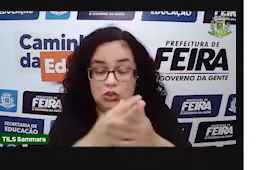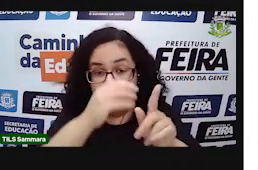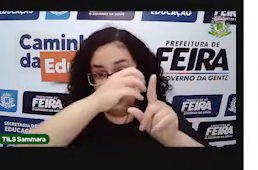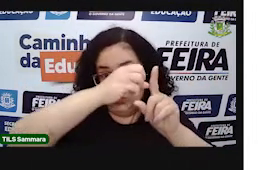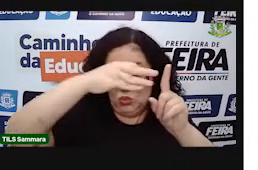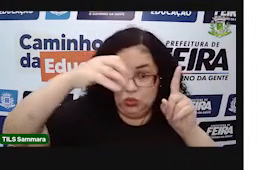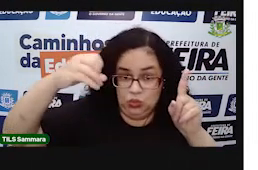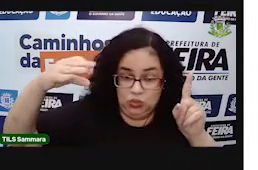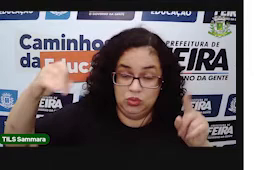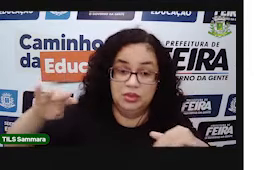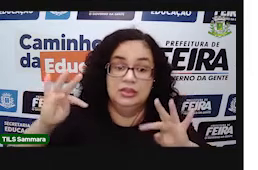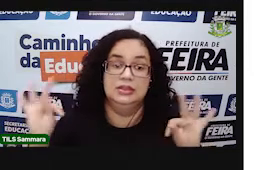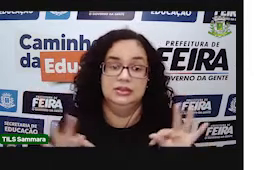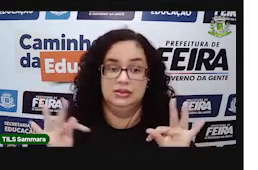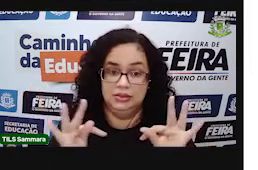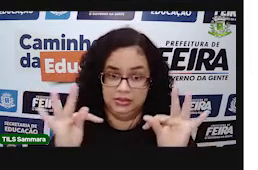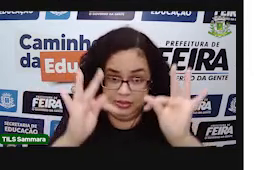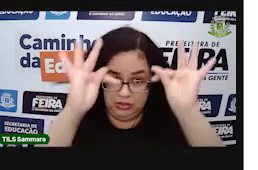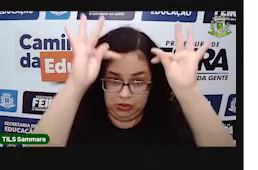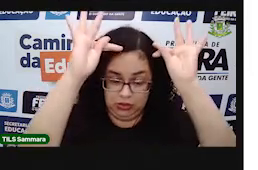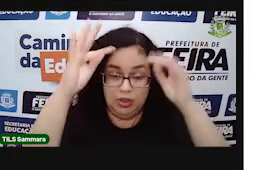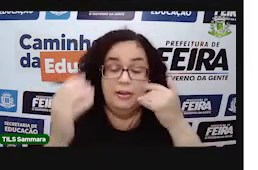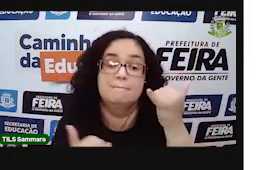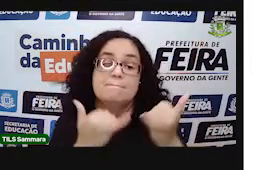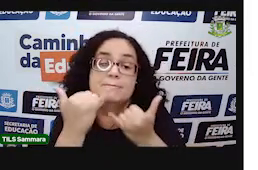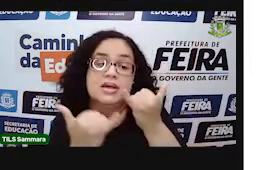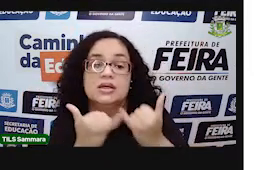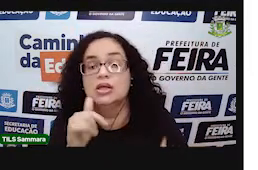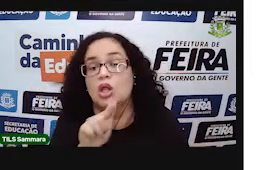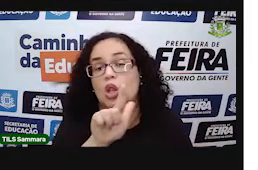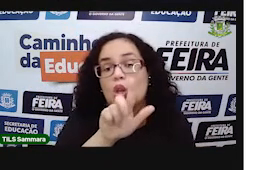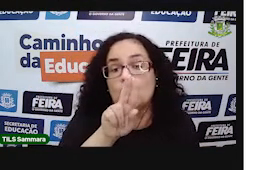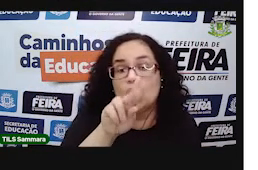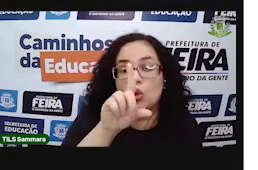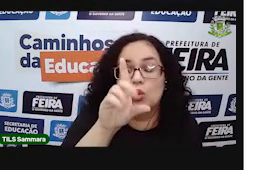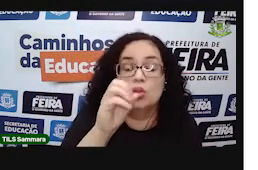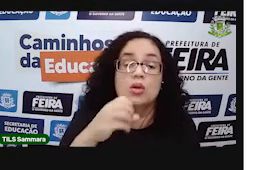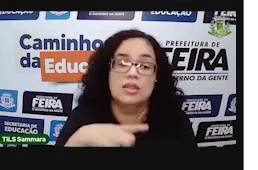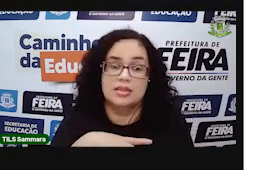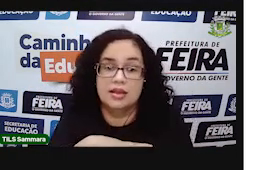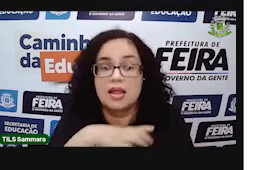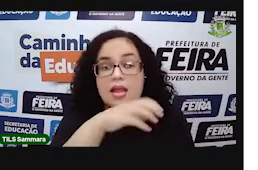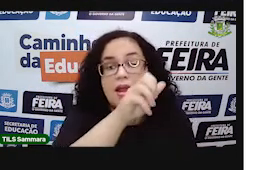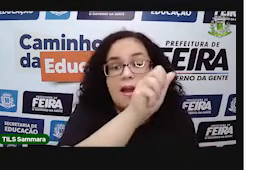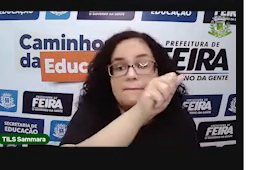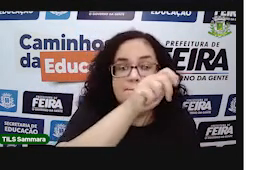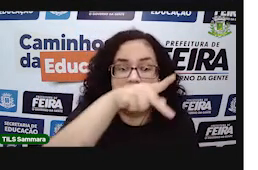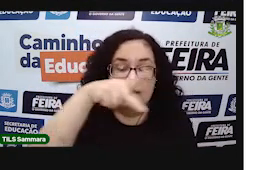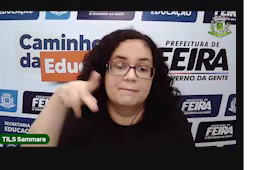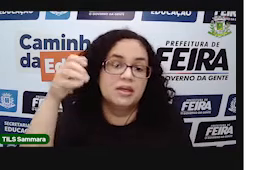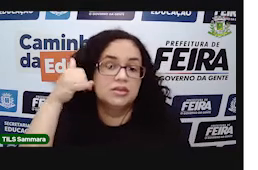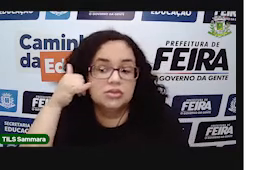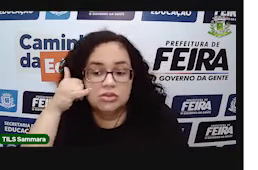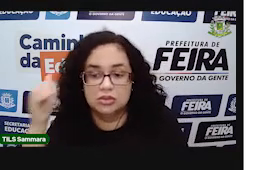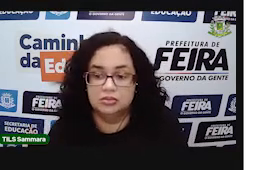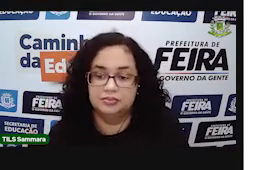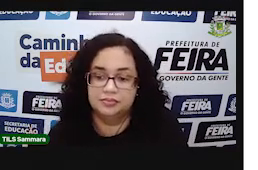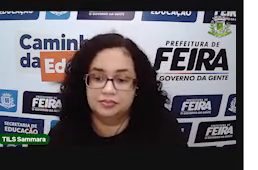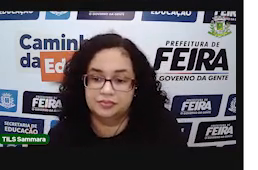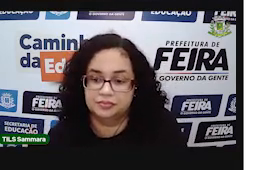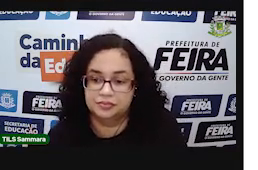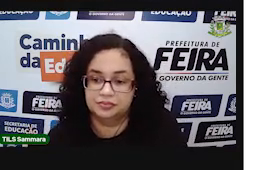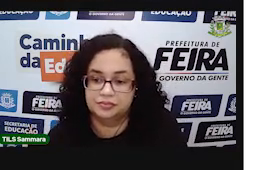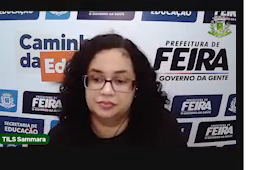mundo tecnológico, existem versões para o jogo do Ludo em aplicativos de celulares. Tá bom?